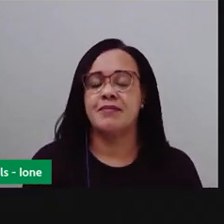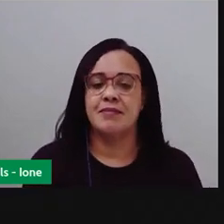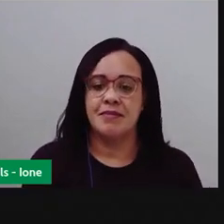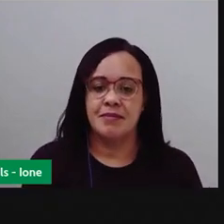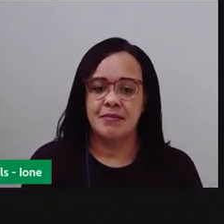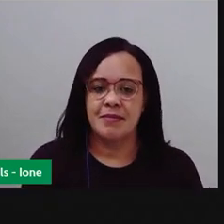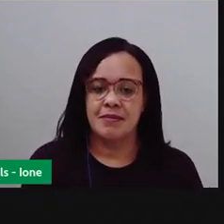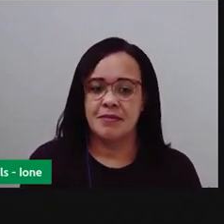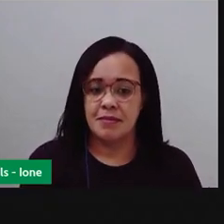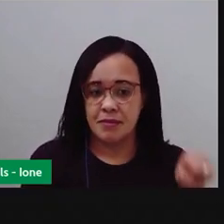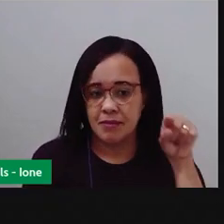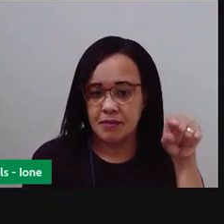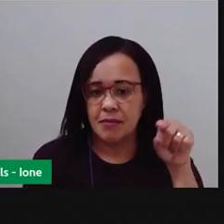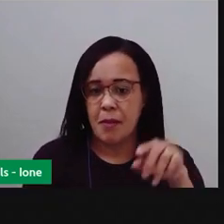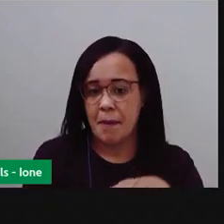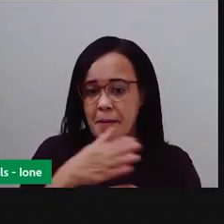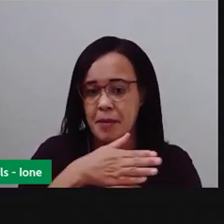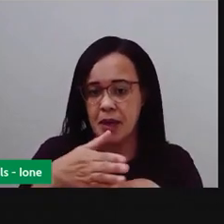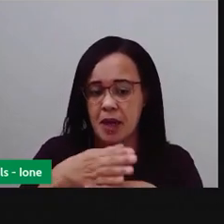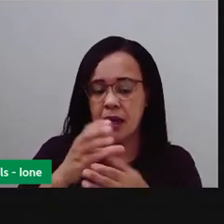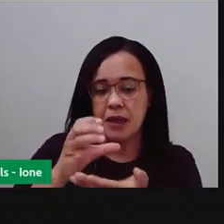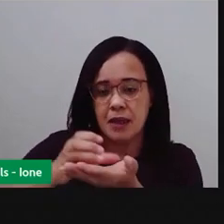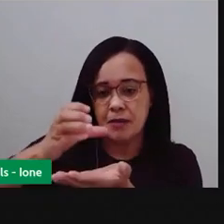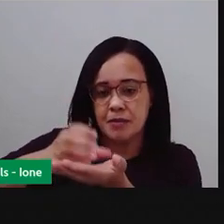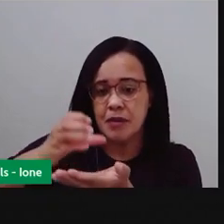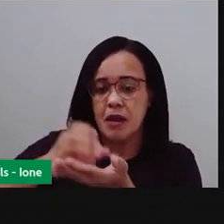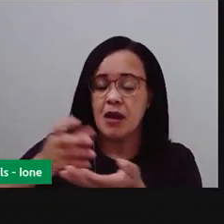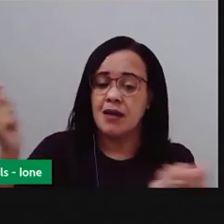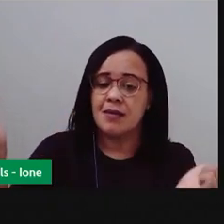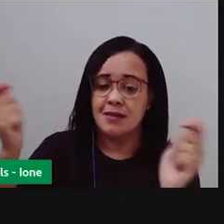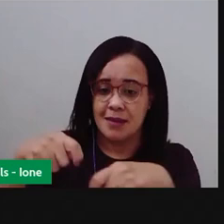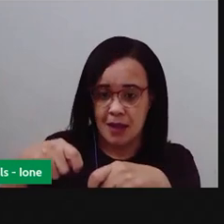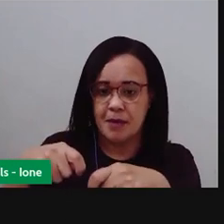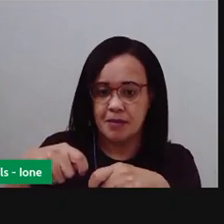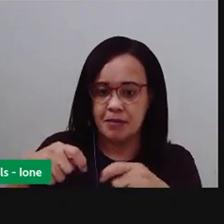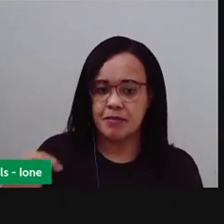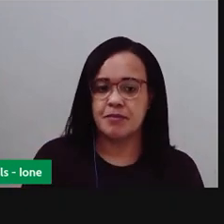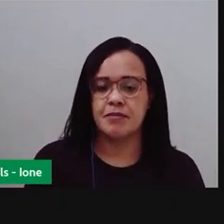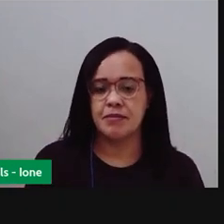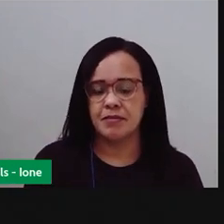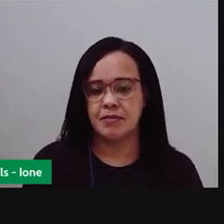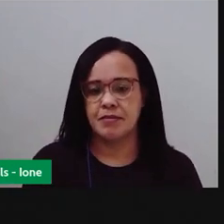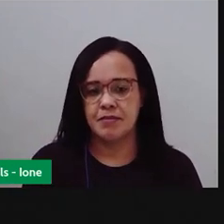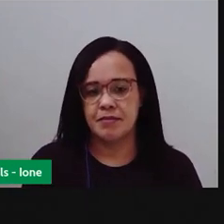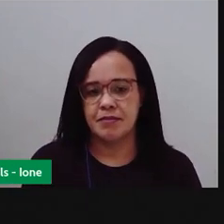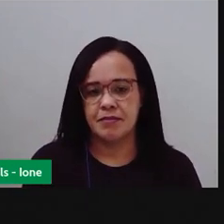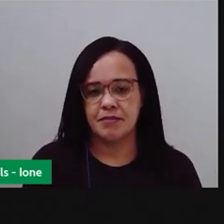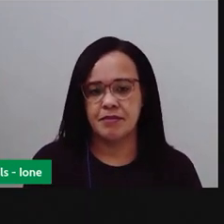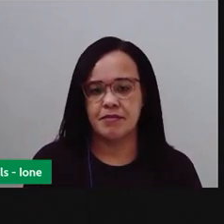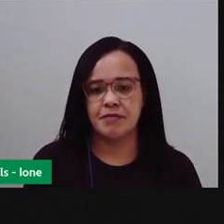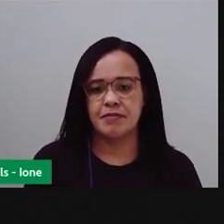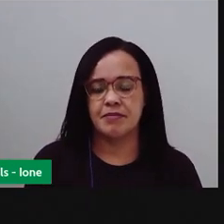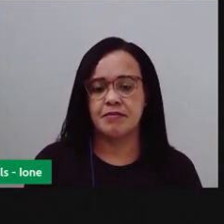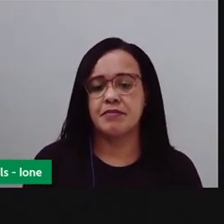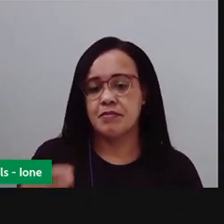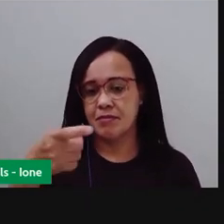Essa é uma medida de massa não convencional. Além das